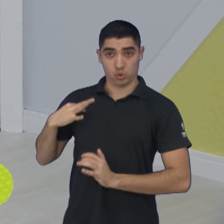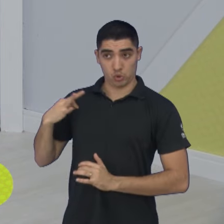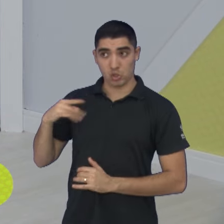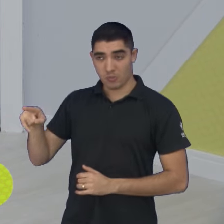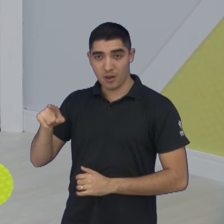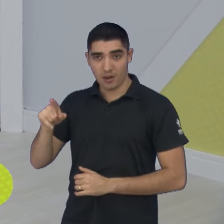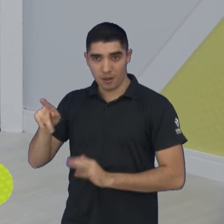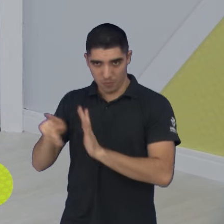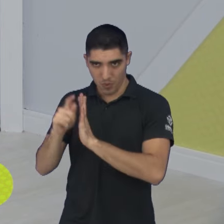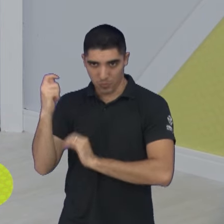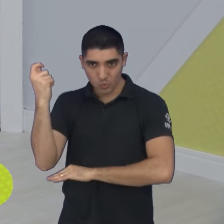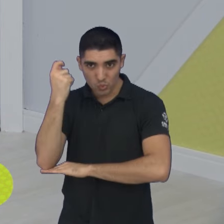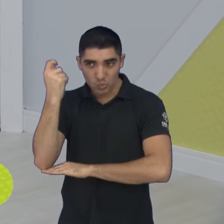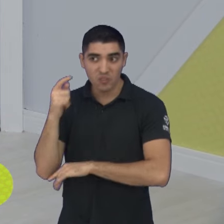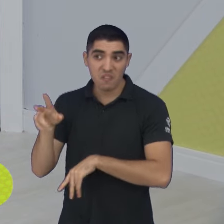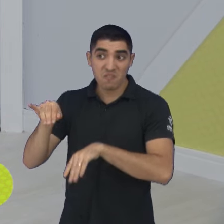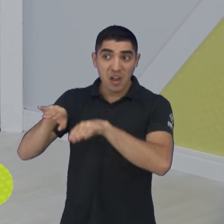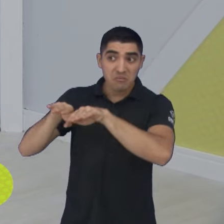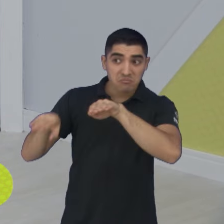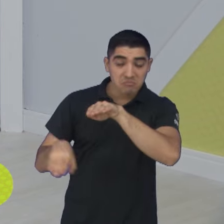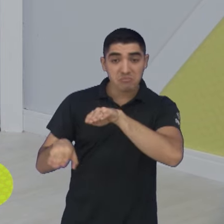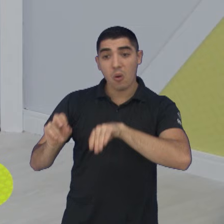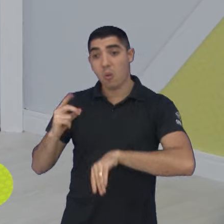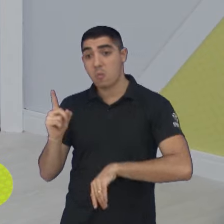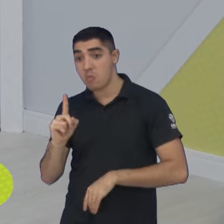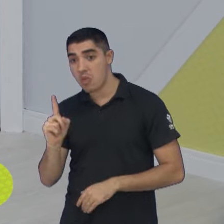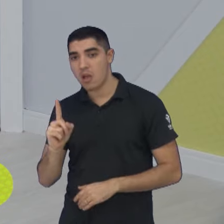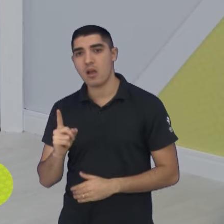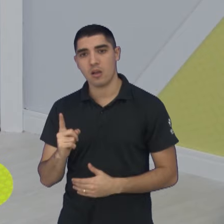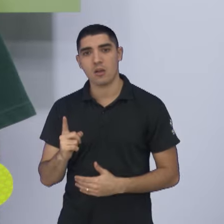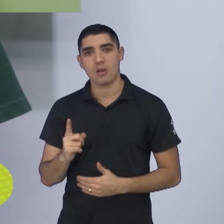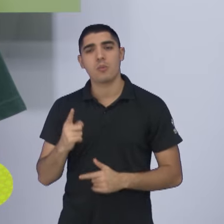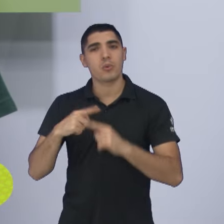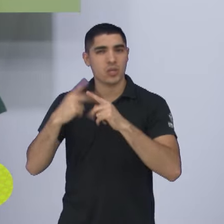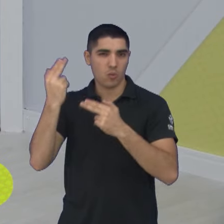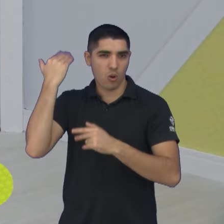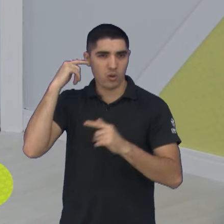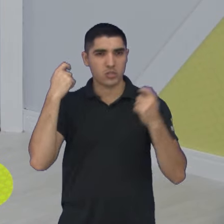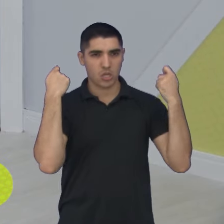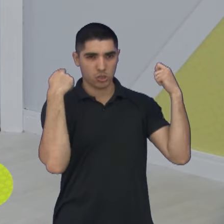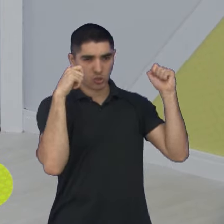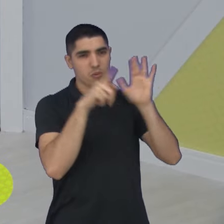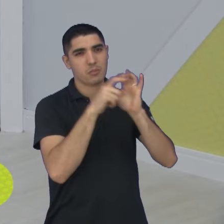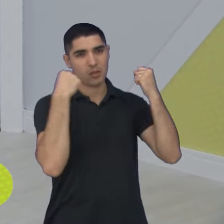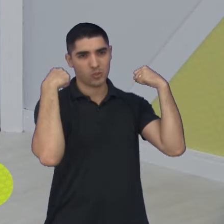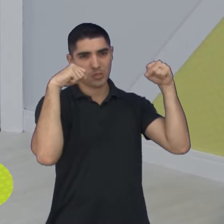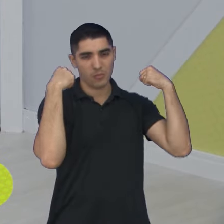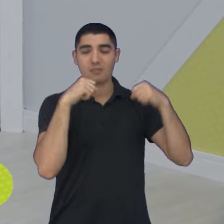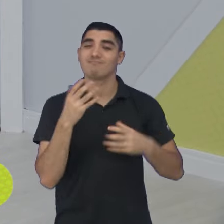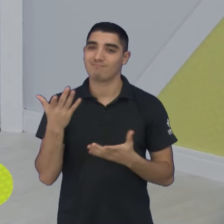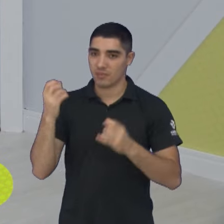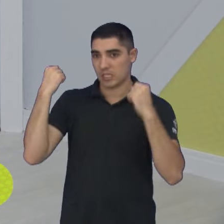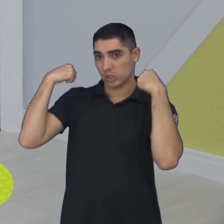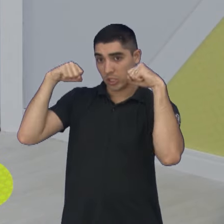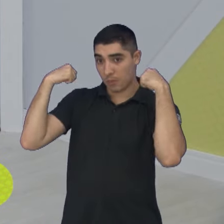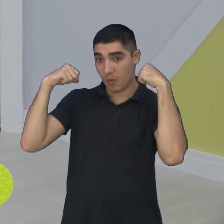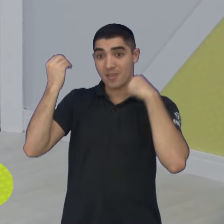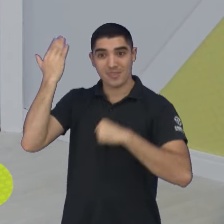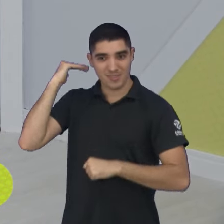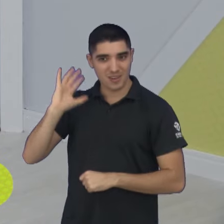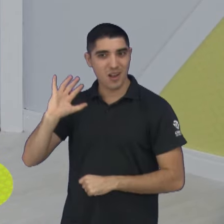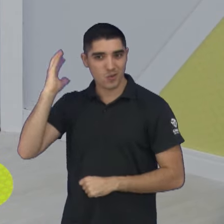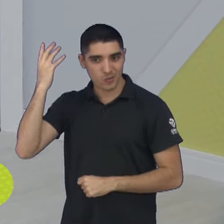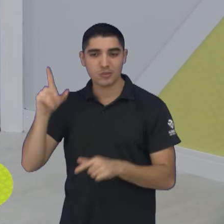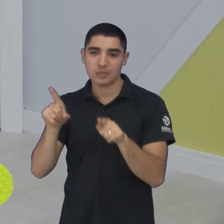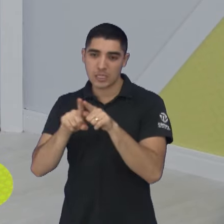sejam rebaixados, como já teve a questão da Chapecoense, né? Não sei o que eles vão fazer, mas que vão entrar todos os times do Rio Grande